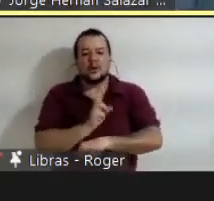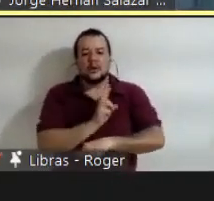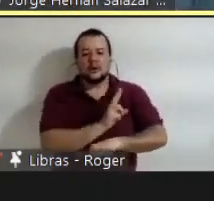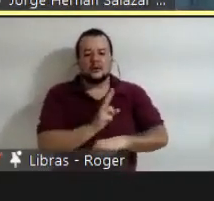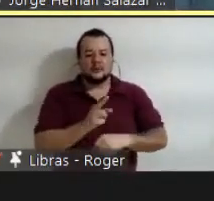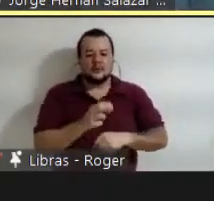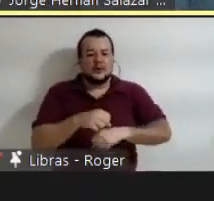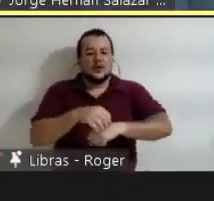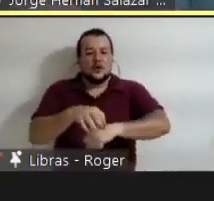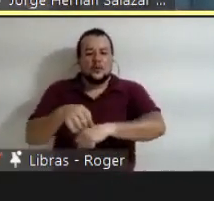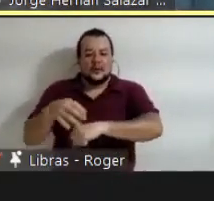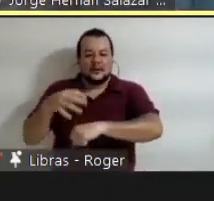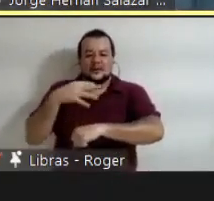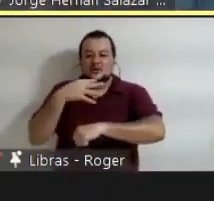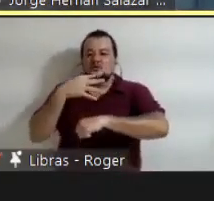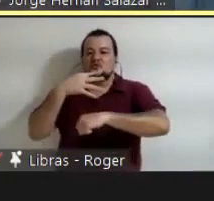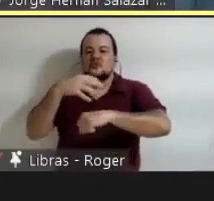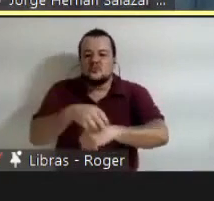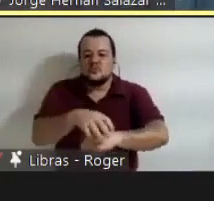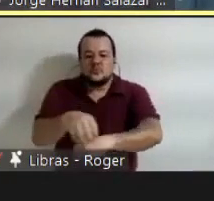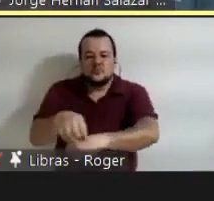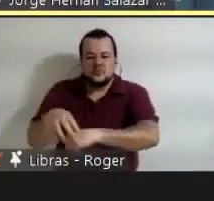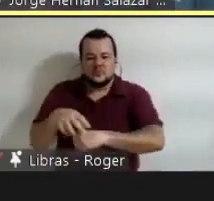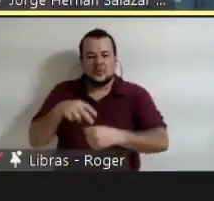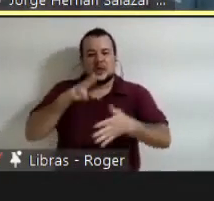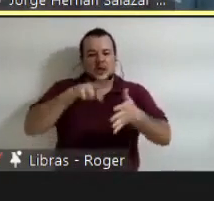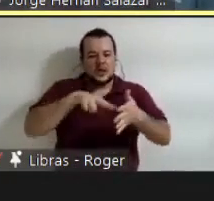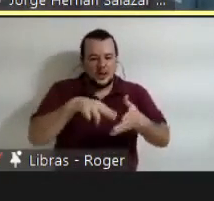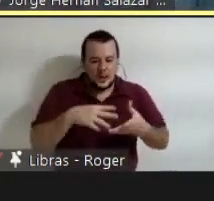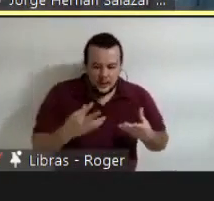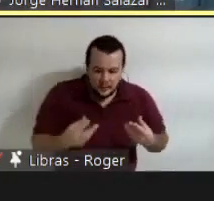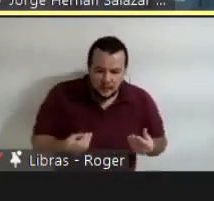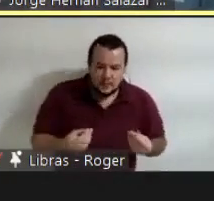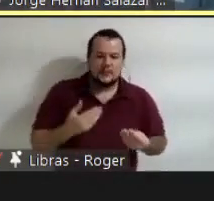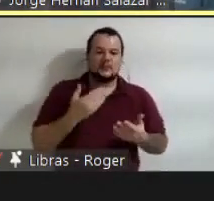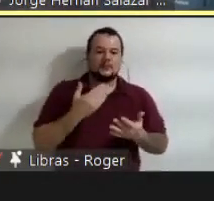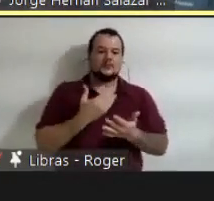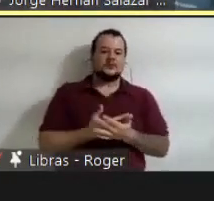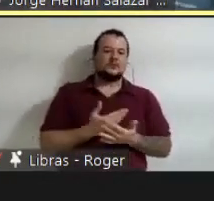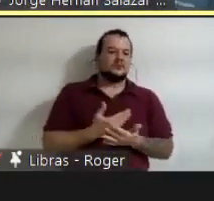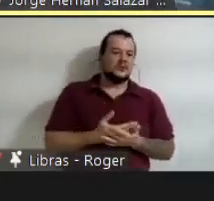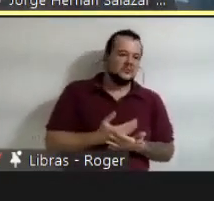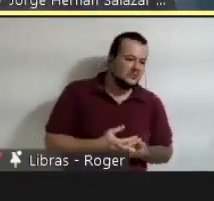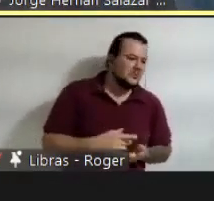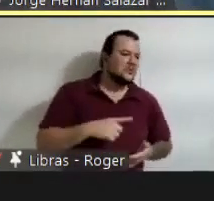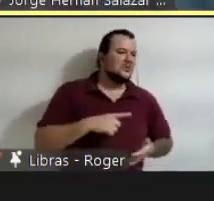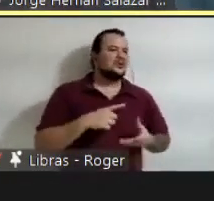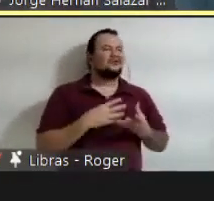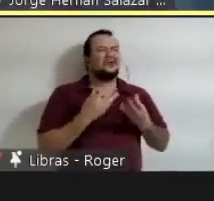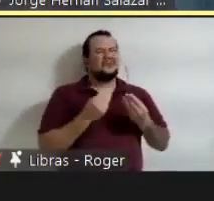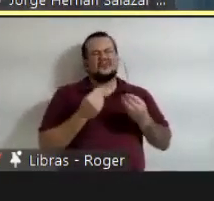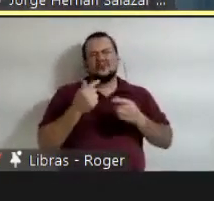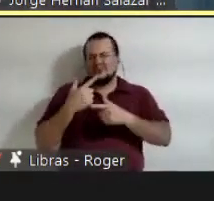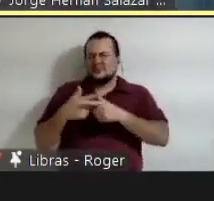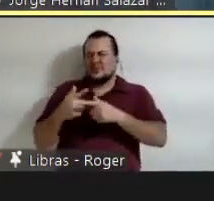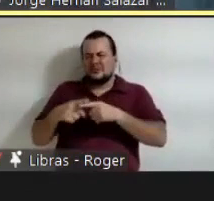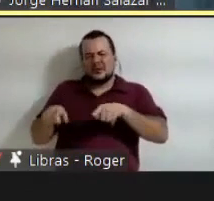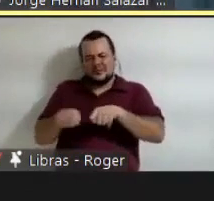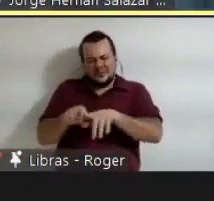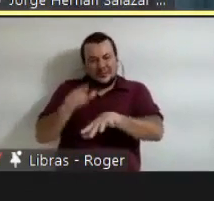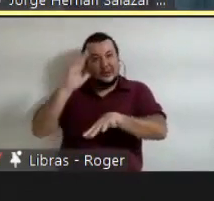um monte, estudiamos lejos, tivemos muitos problemas, logramos resolverlos e ao final